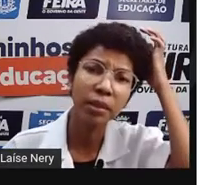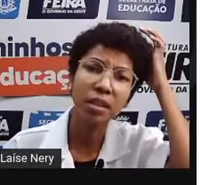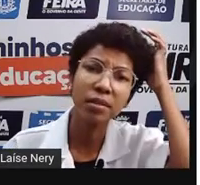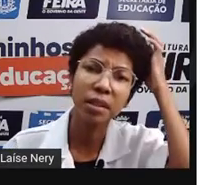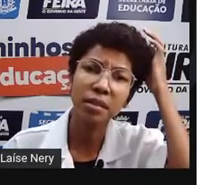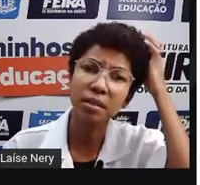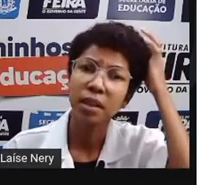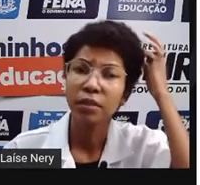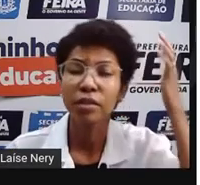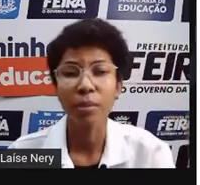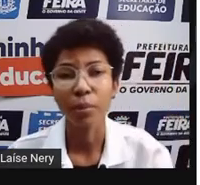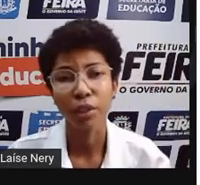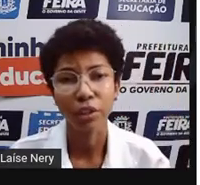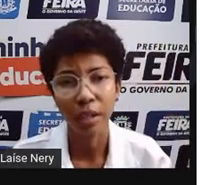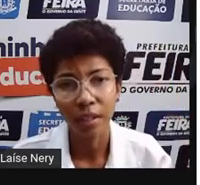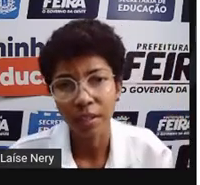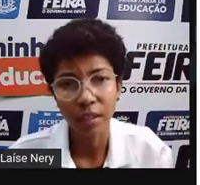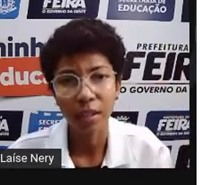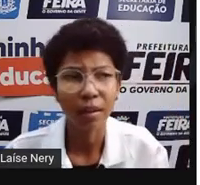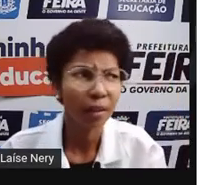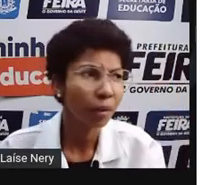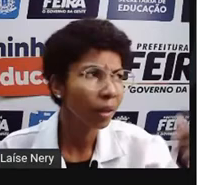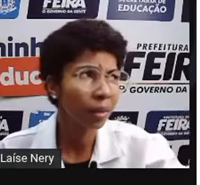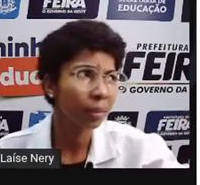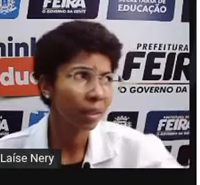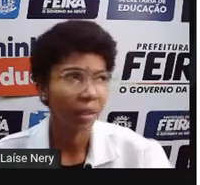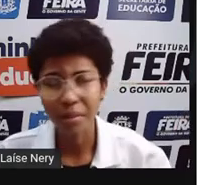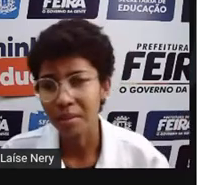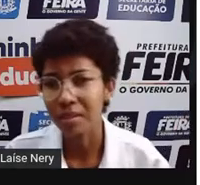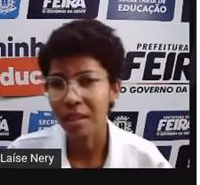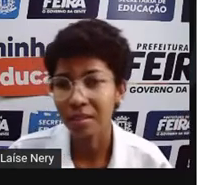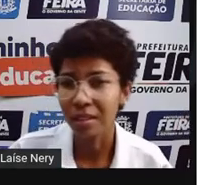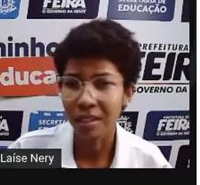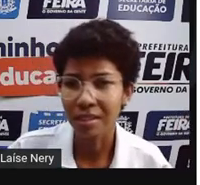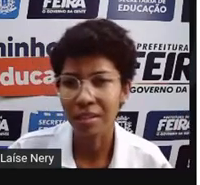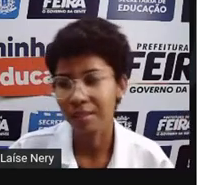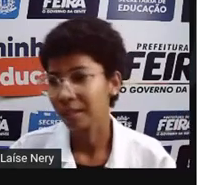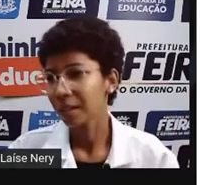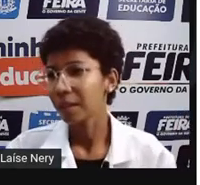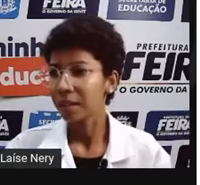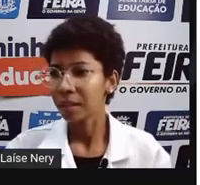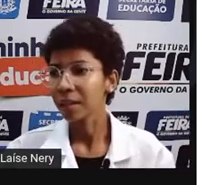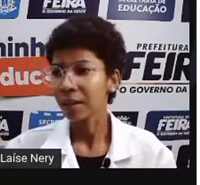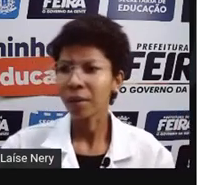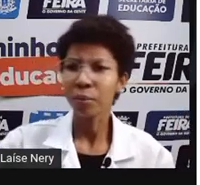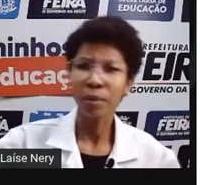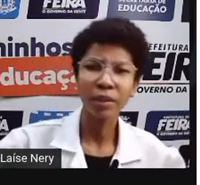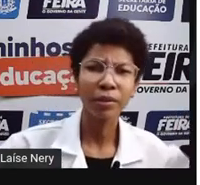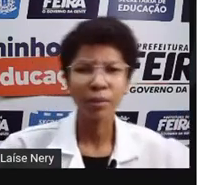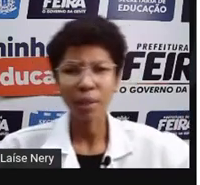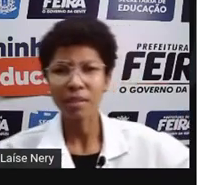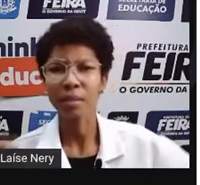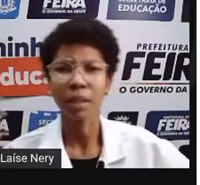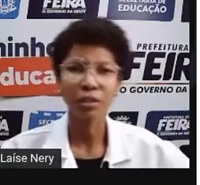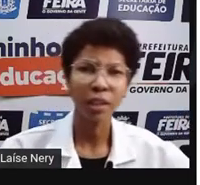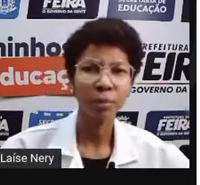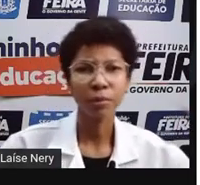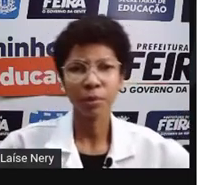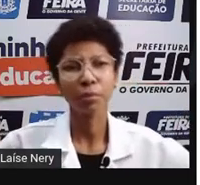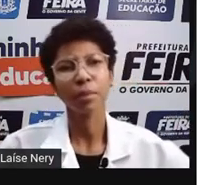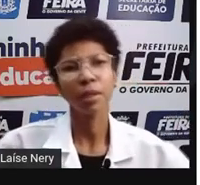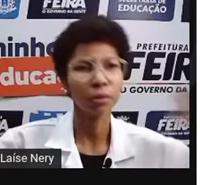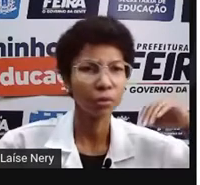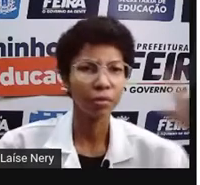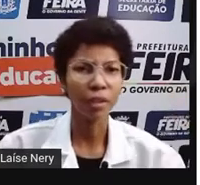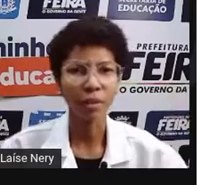Porque muitas vezes você pode achar que há uma lâmpada que eu esqueci acesa, há um banho que eu passei mais tempo